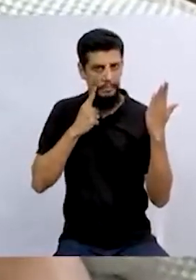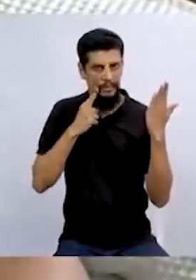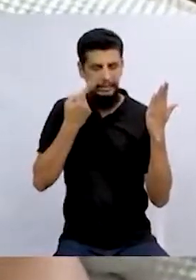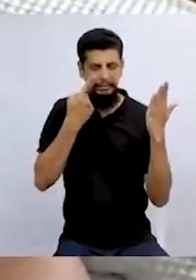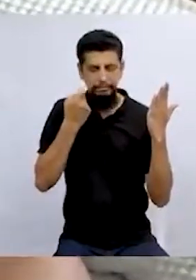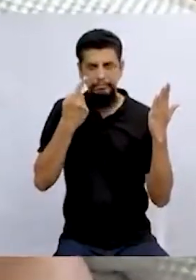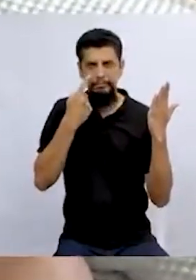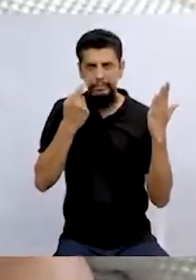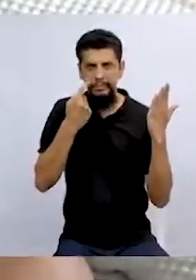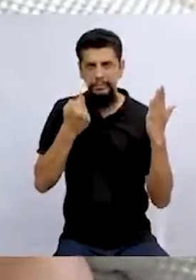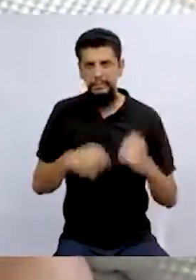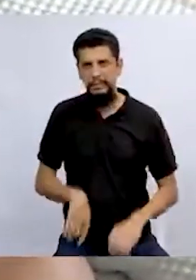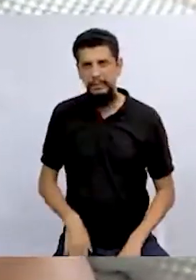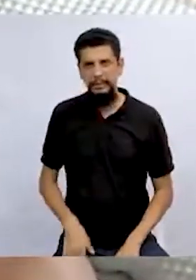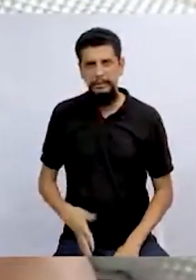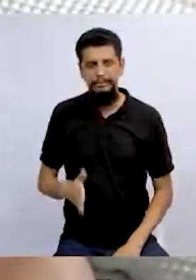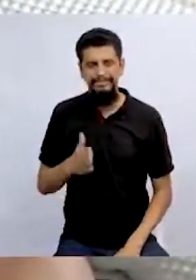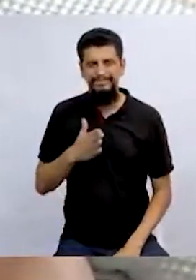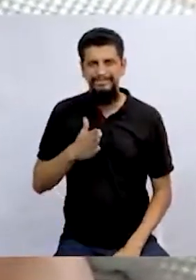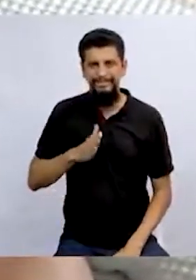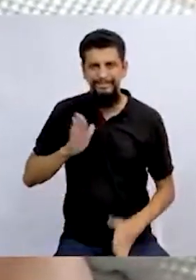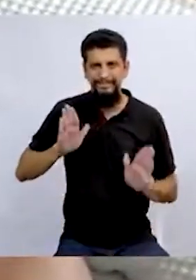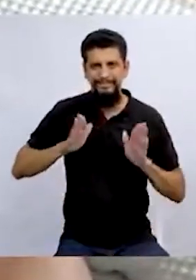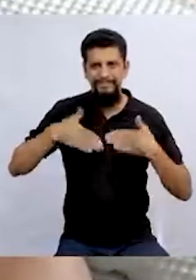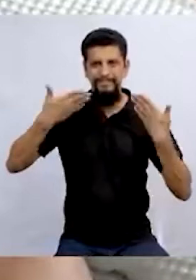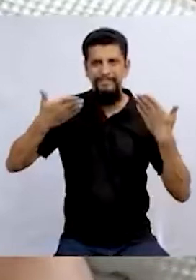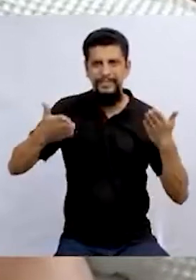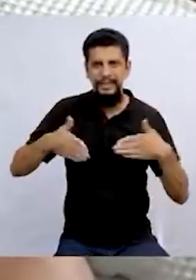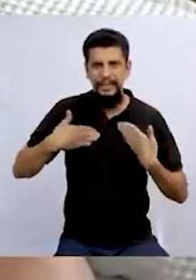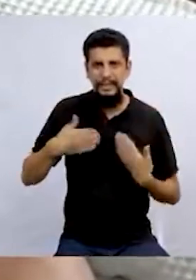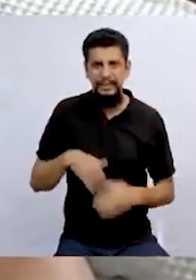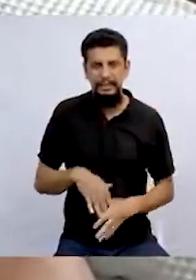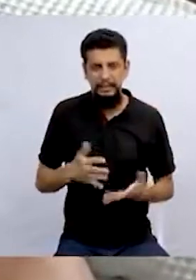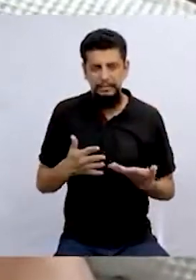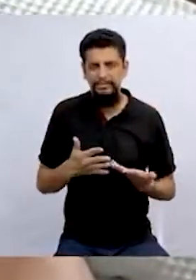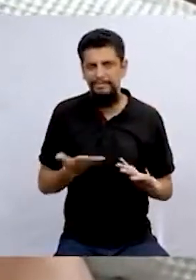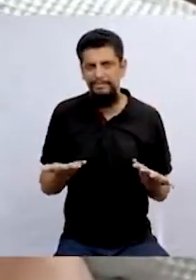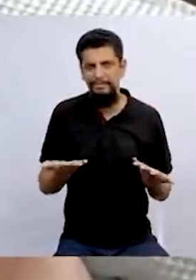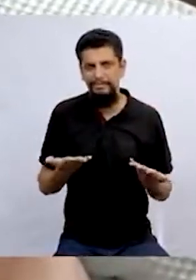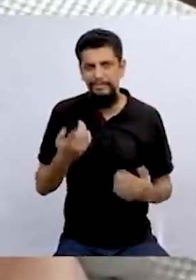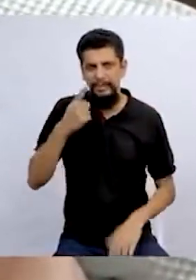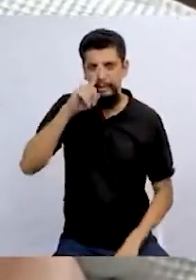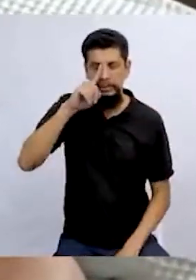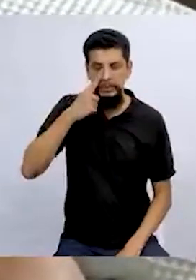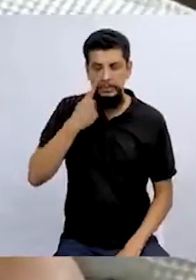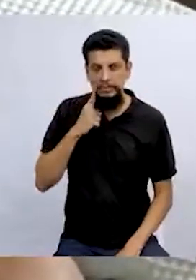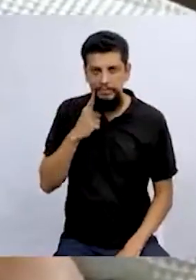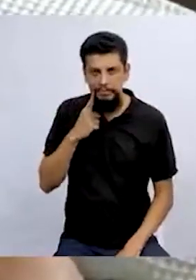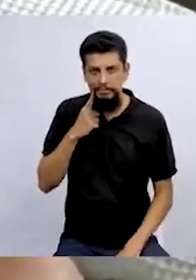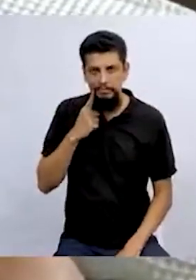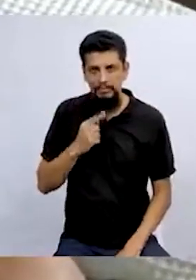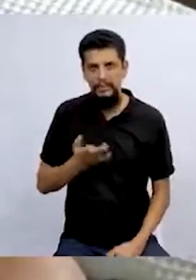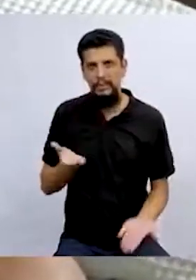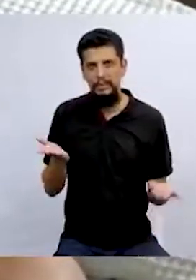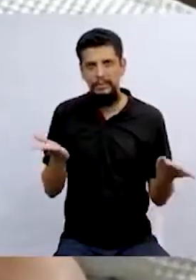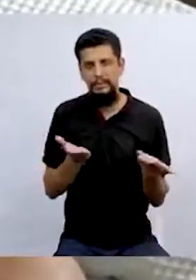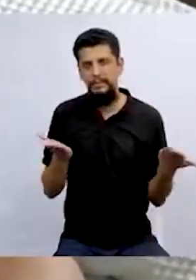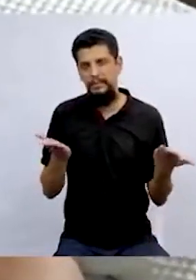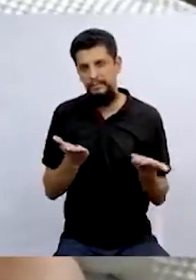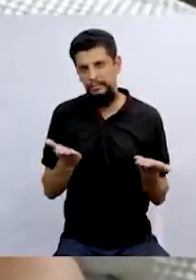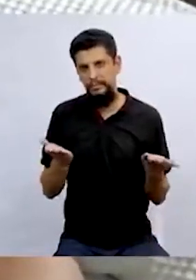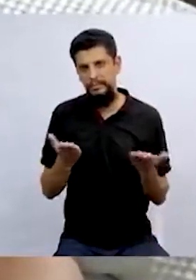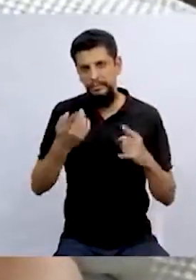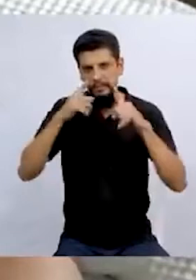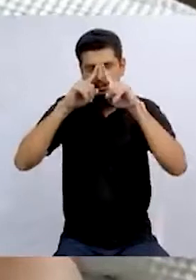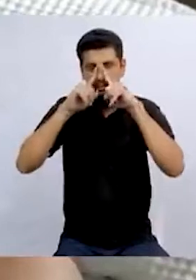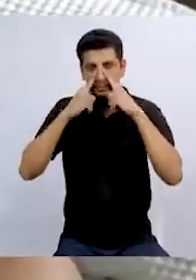Chorando eletrificadamente, chorando estremecidamente, chorando desmoronadamente,